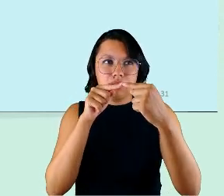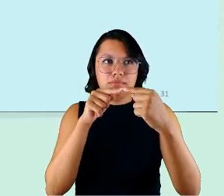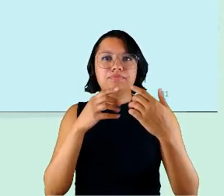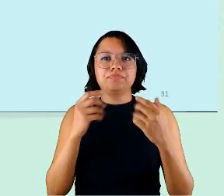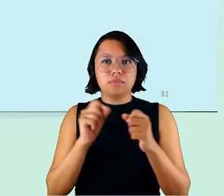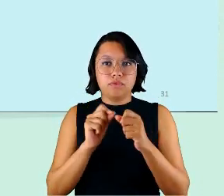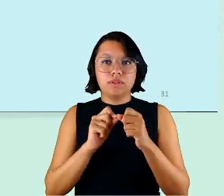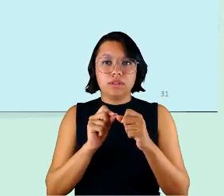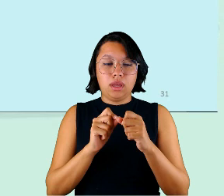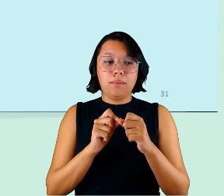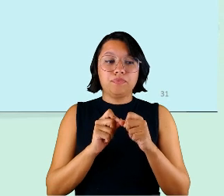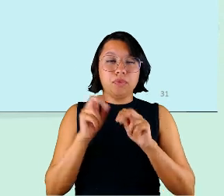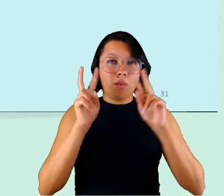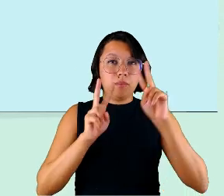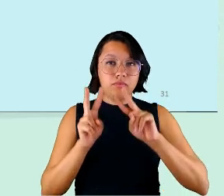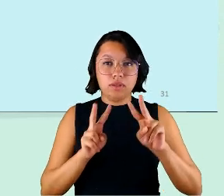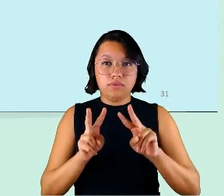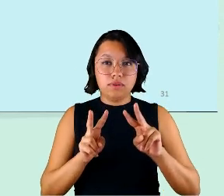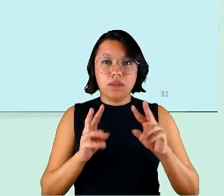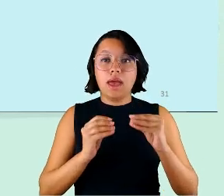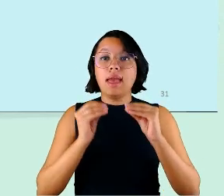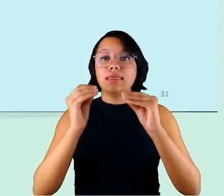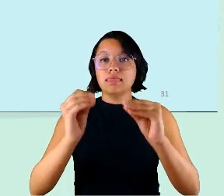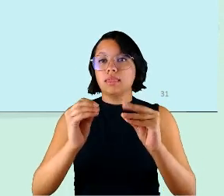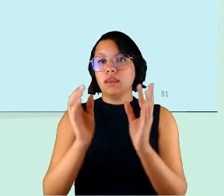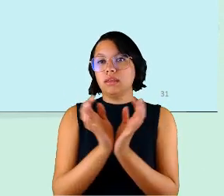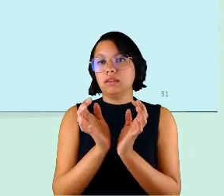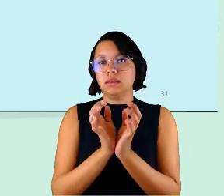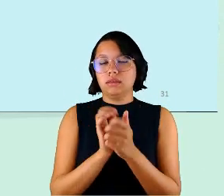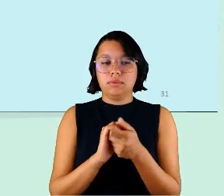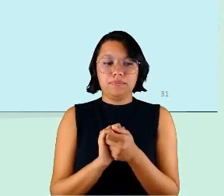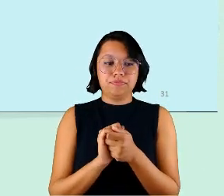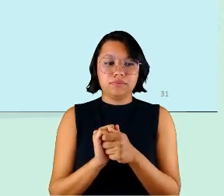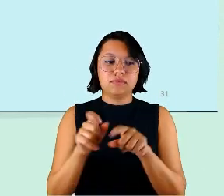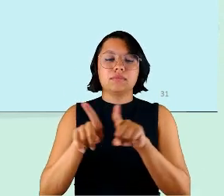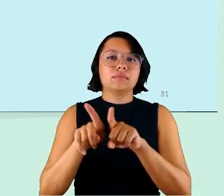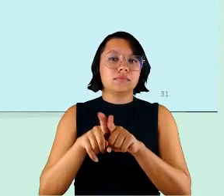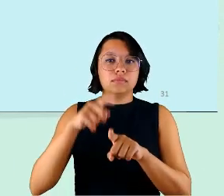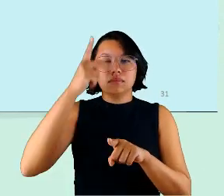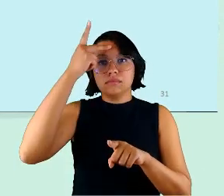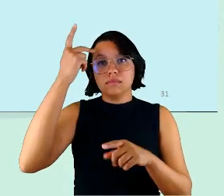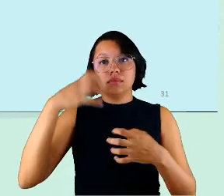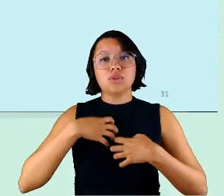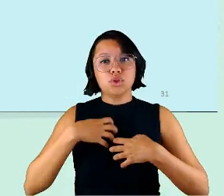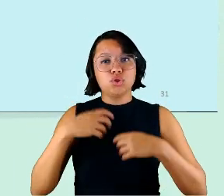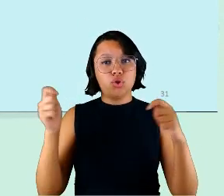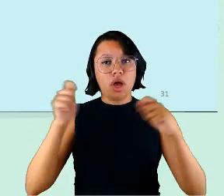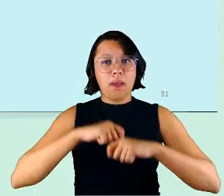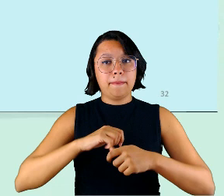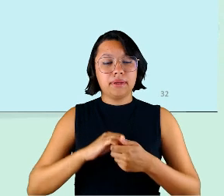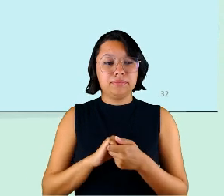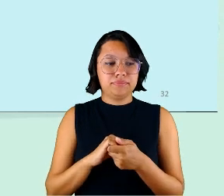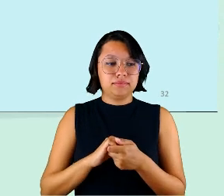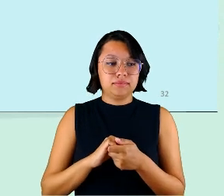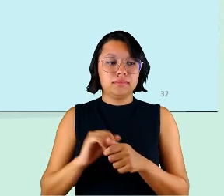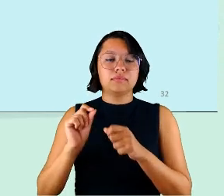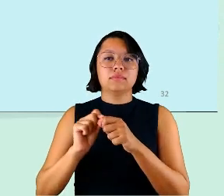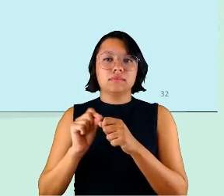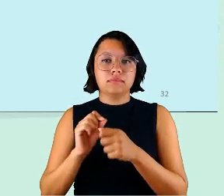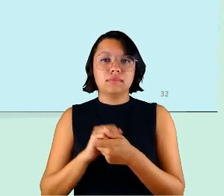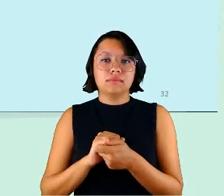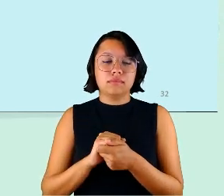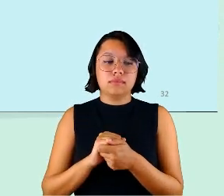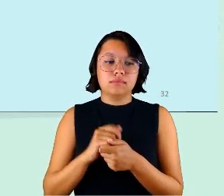a questão de aferir as entregas da equipe também as pessoas se sentiram capazes de fazer